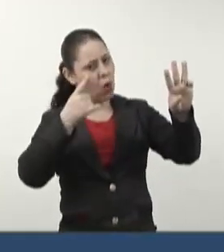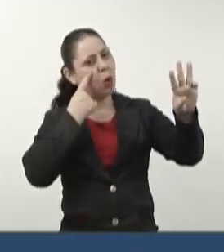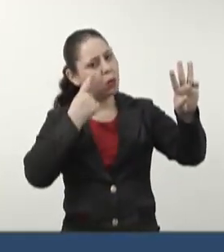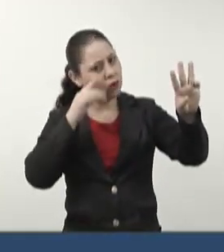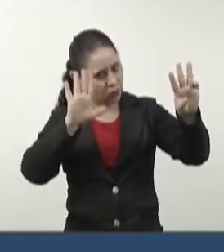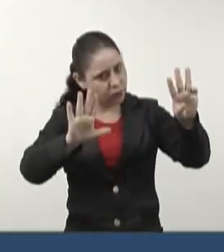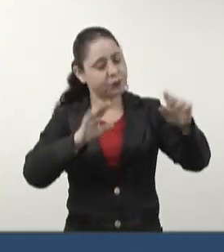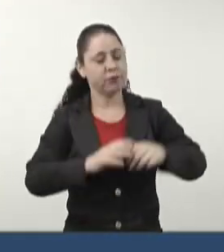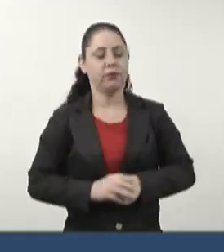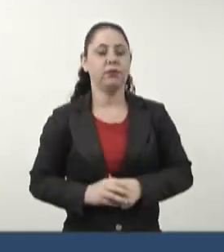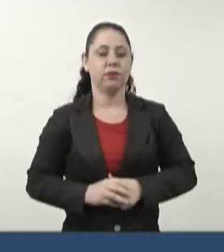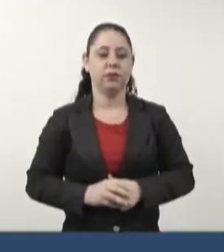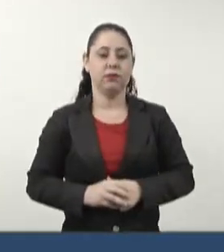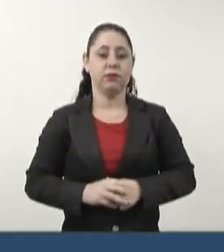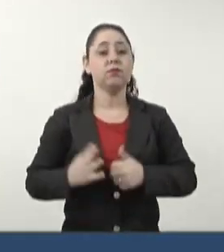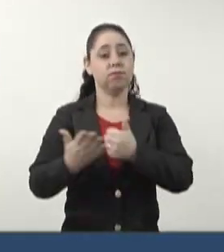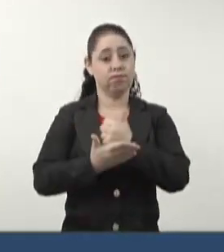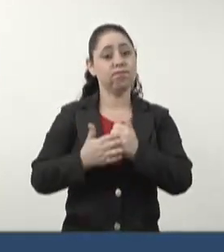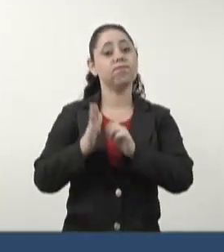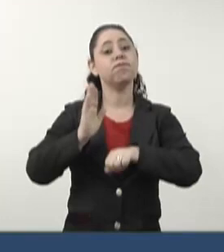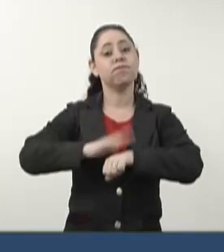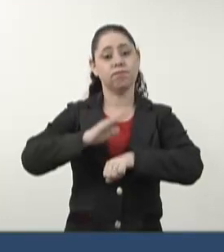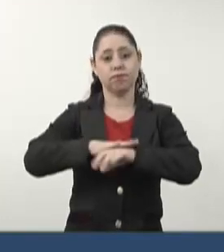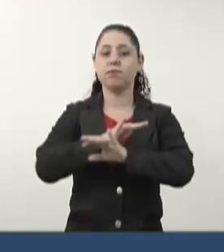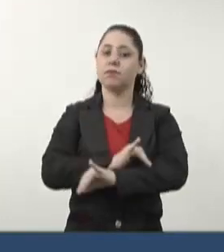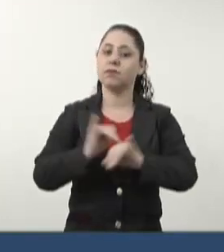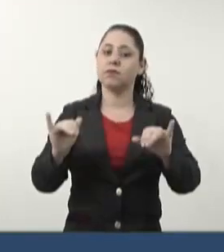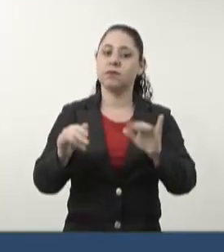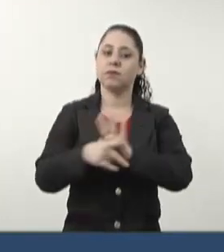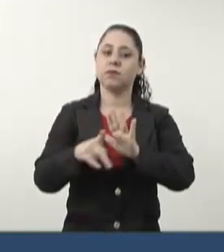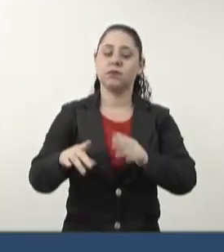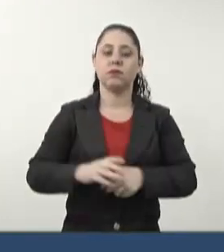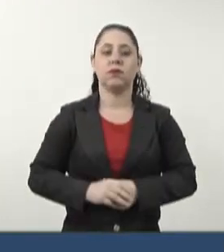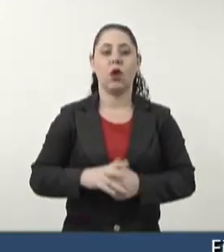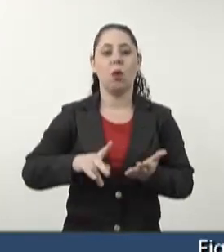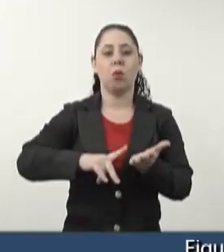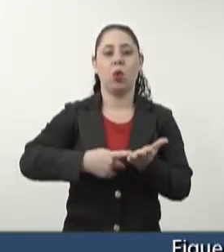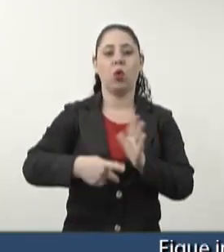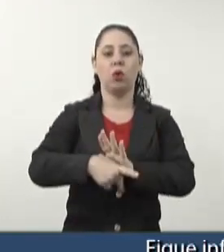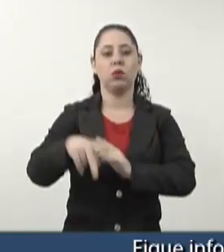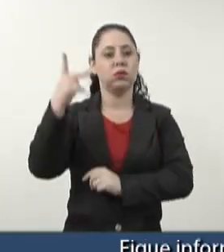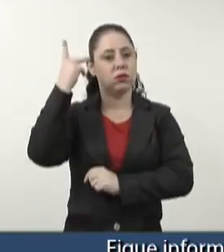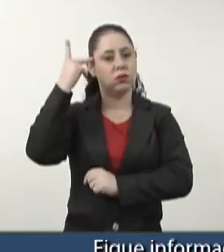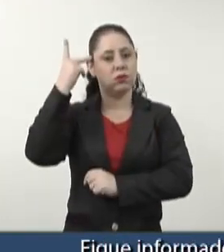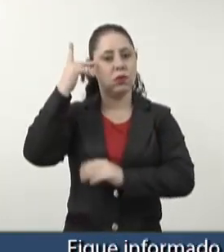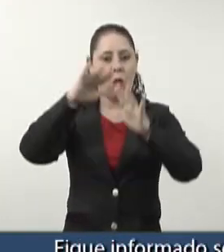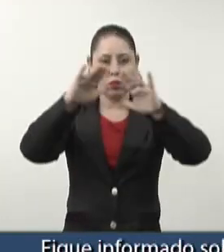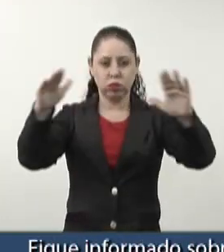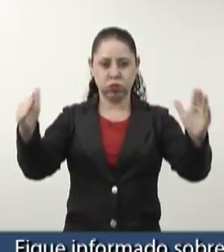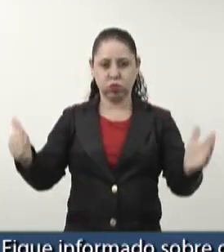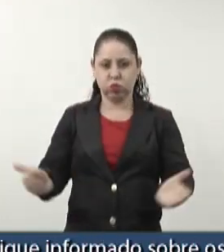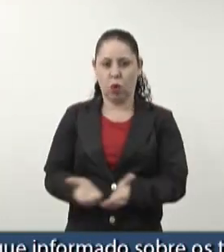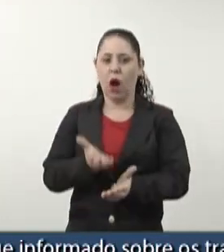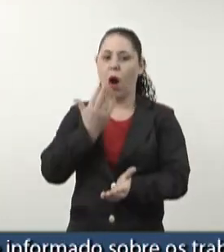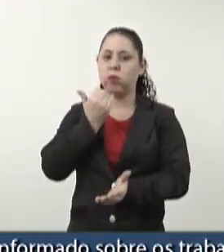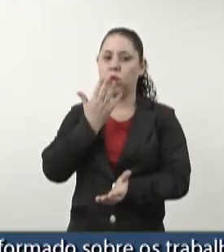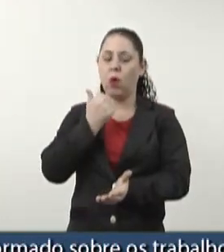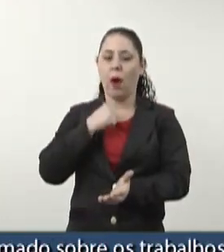fundamentar ainda mais a informação, Procon de São Paulo. cesta básica